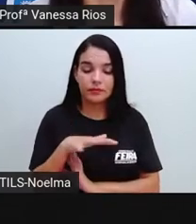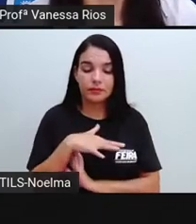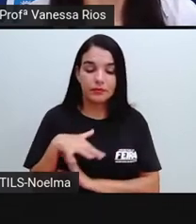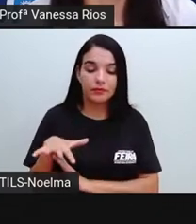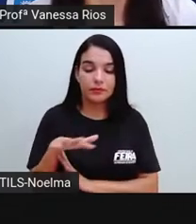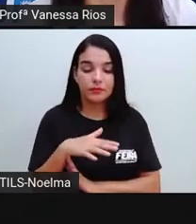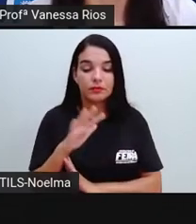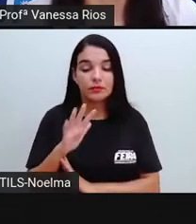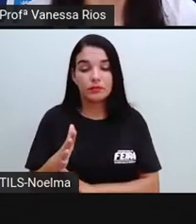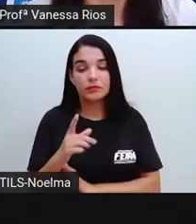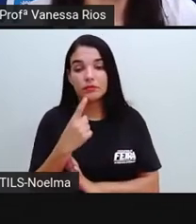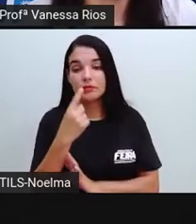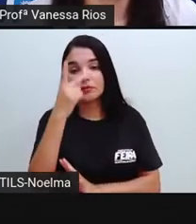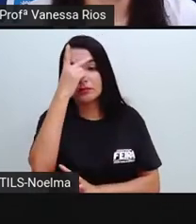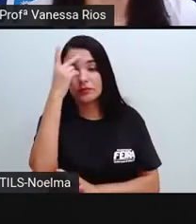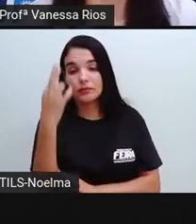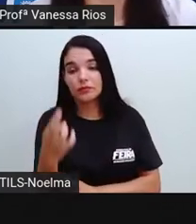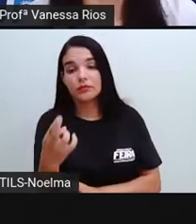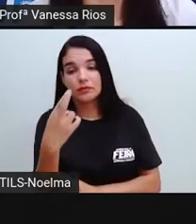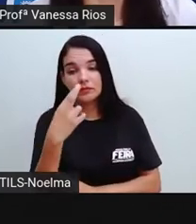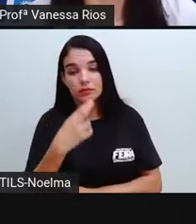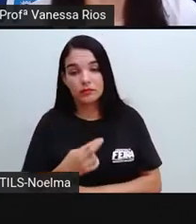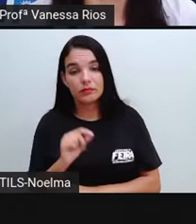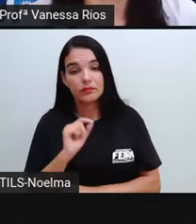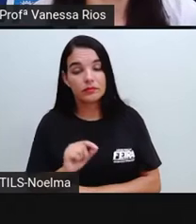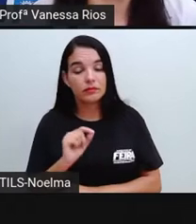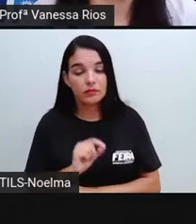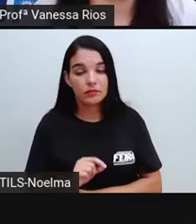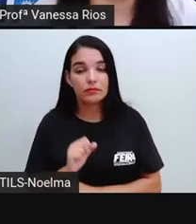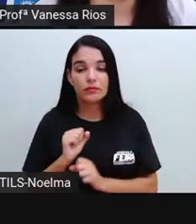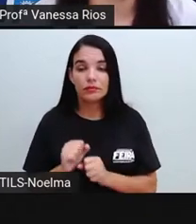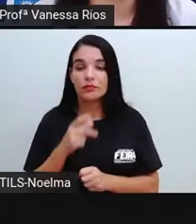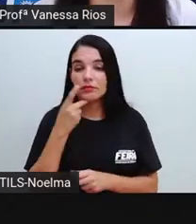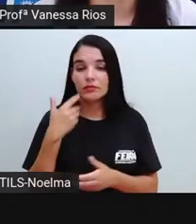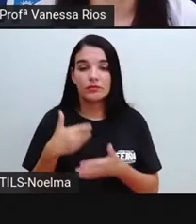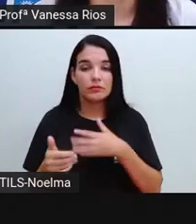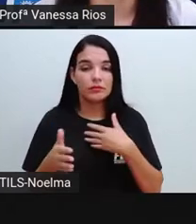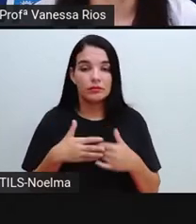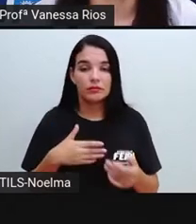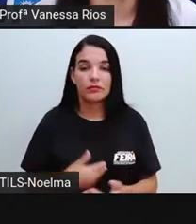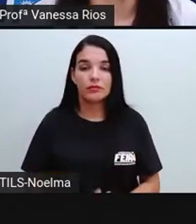aquilo que cabe somente à pessoa que está sendo entrevistada.